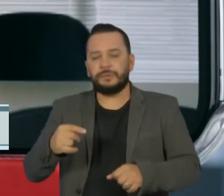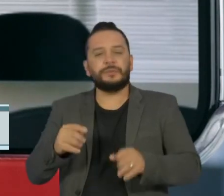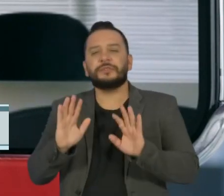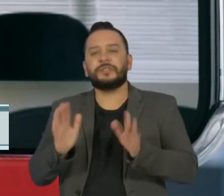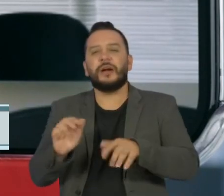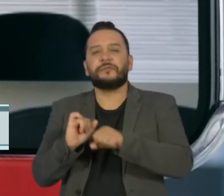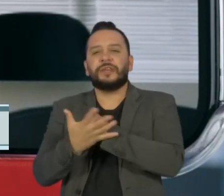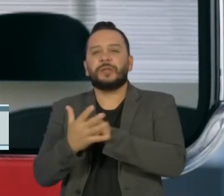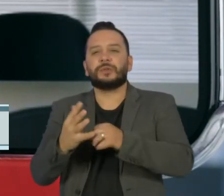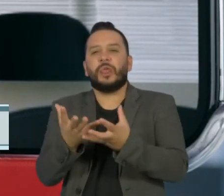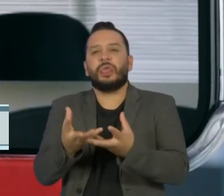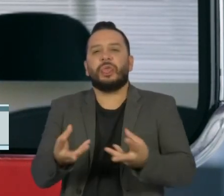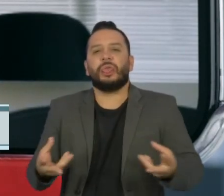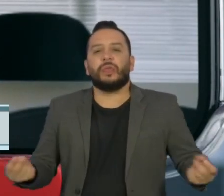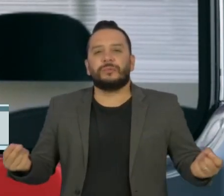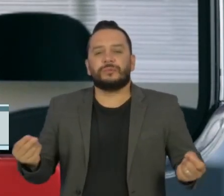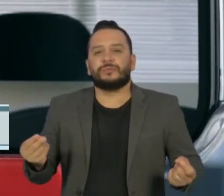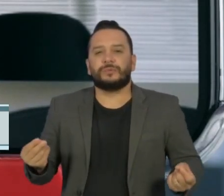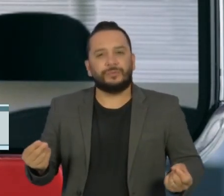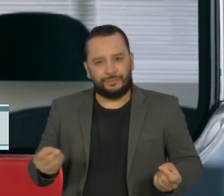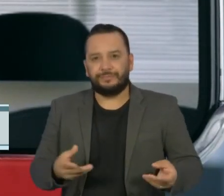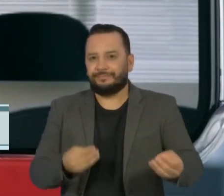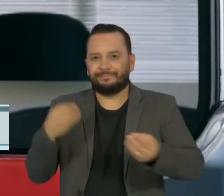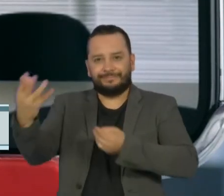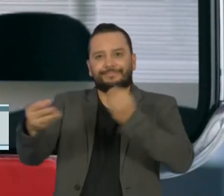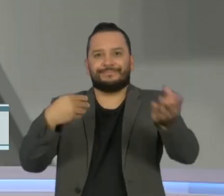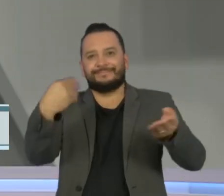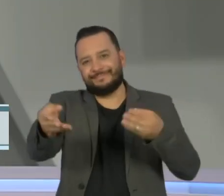o vírus de uma forma viva ou pelo menos identificável.